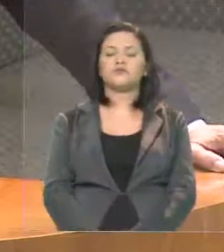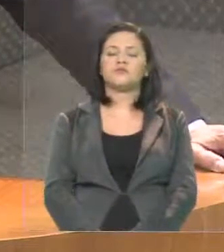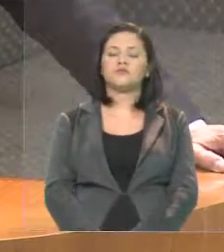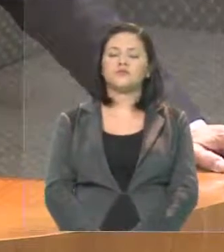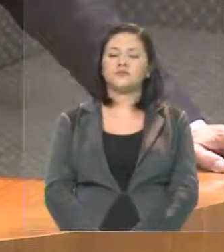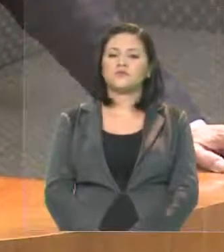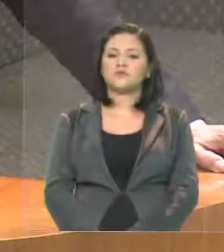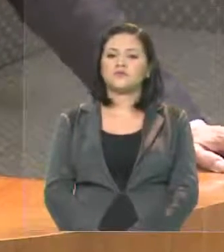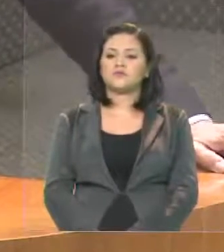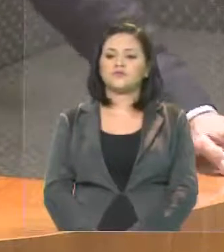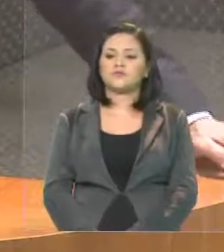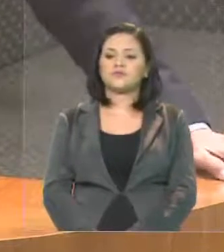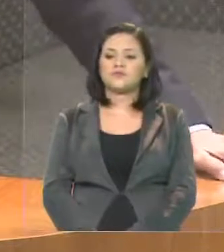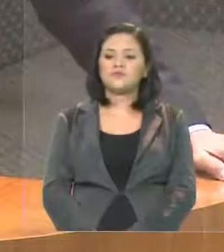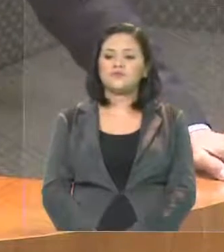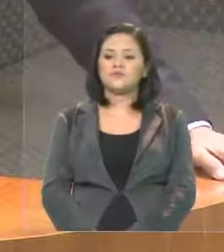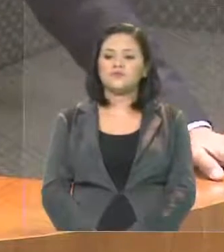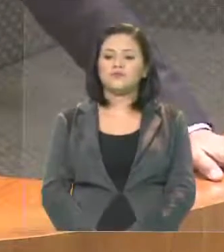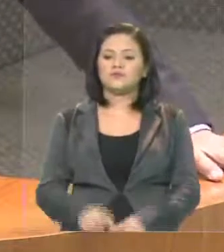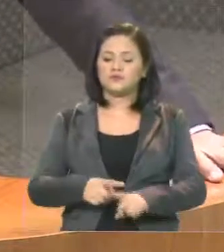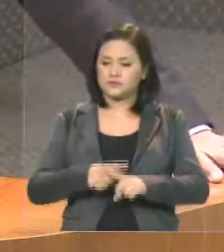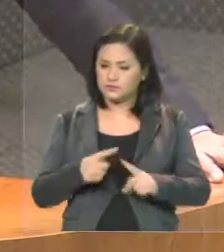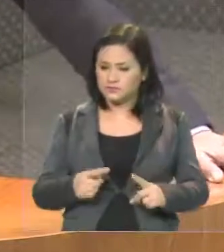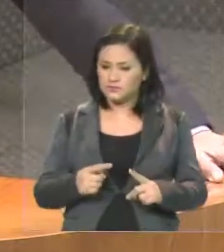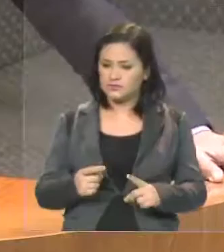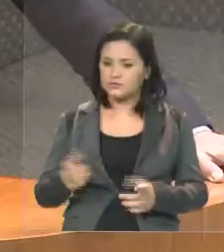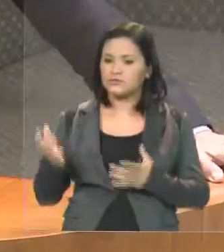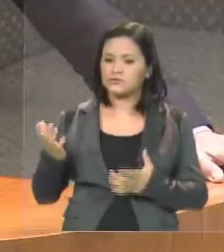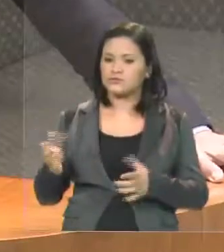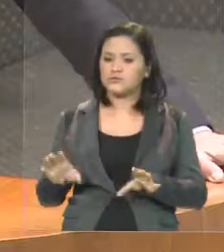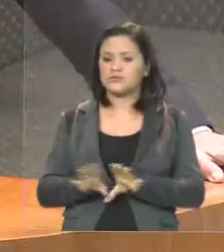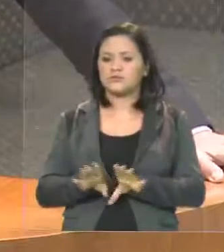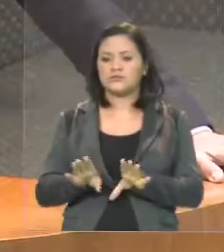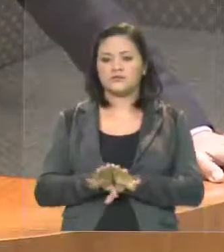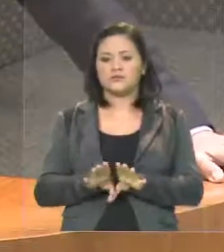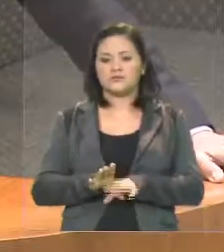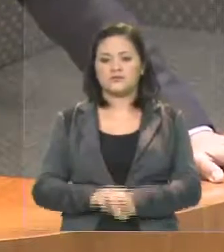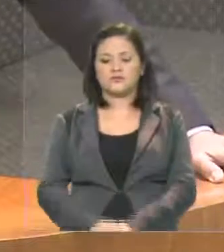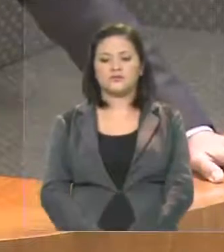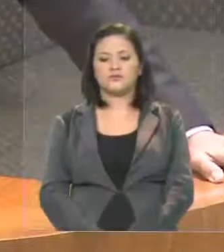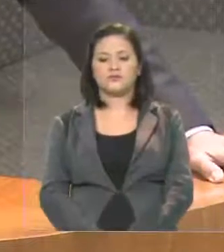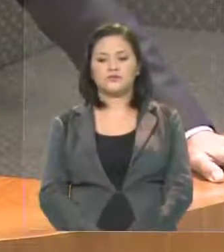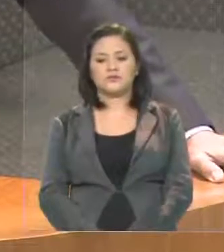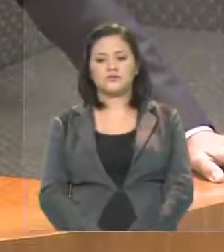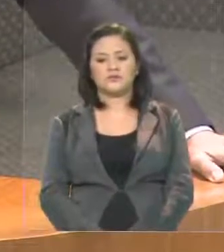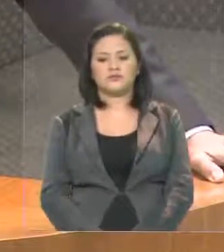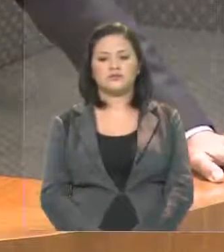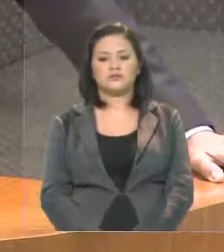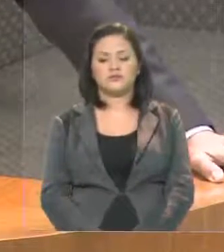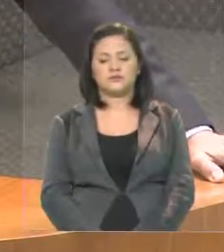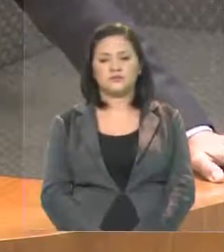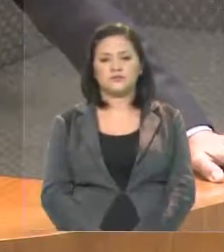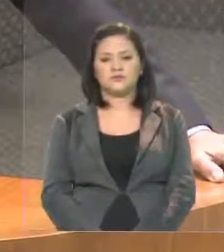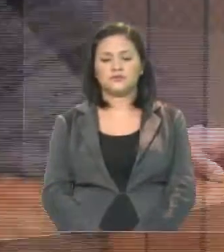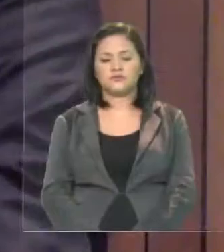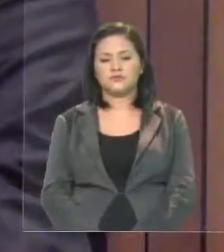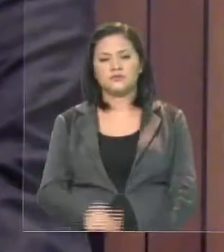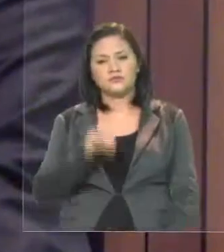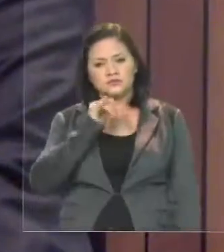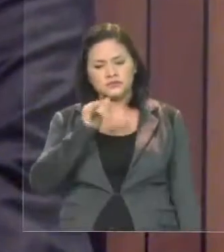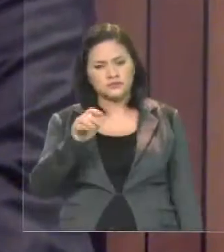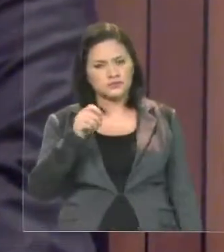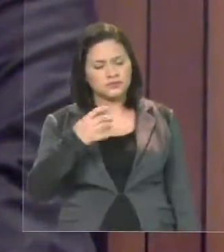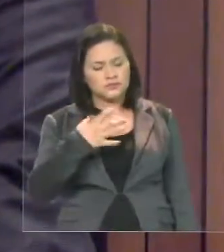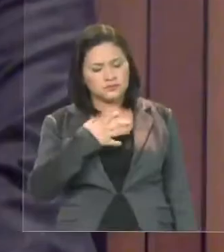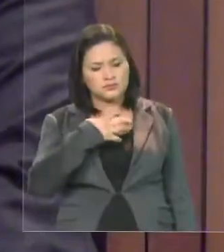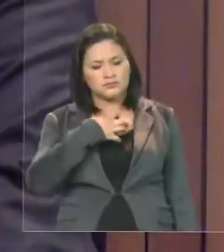Mas, presidente, eu quero também declinar os meus sentimentos em relação ao encontro